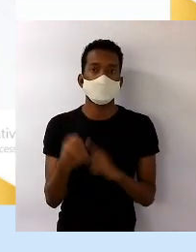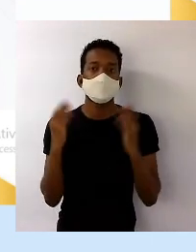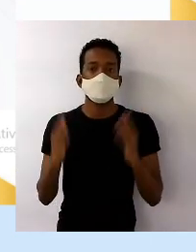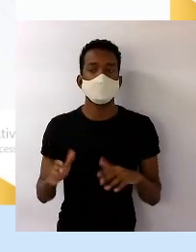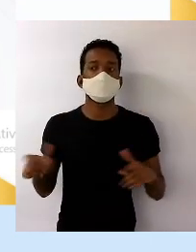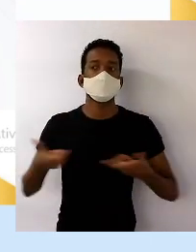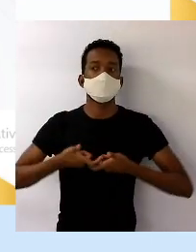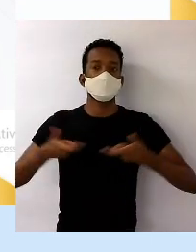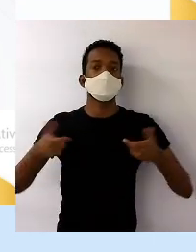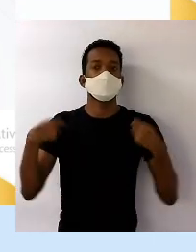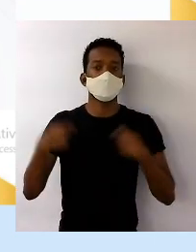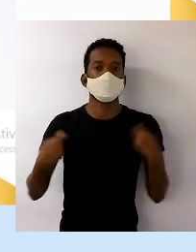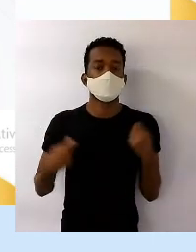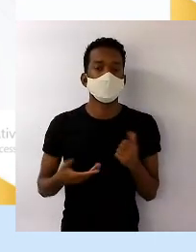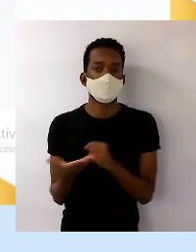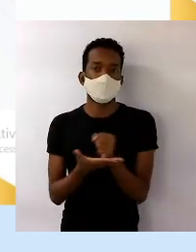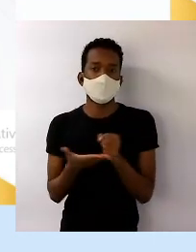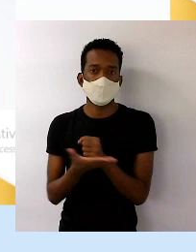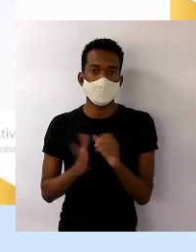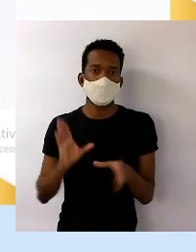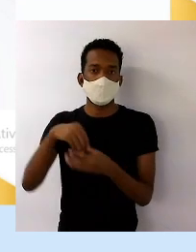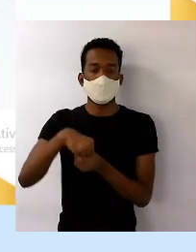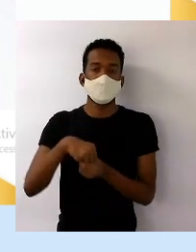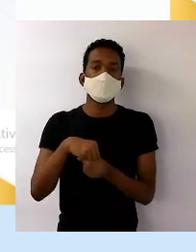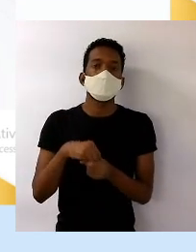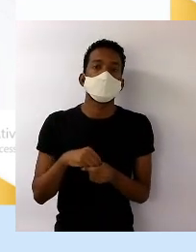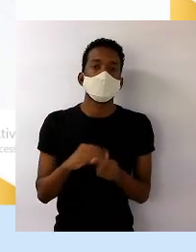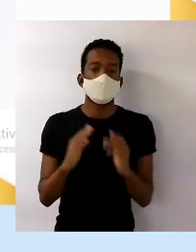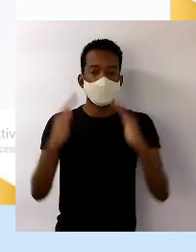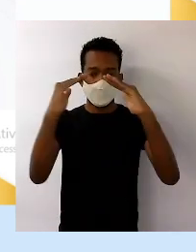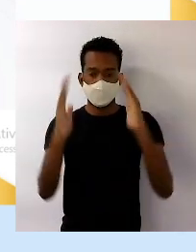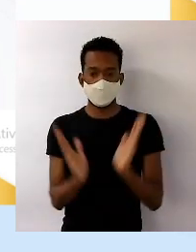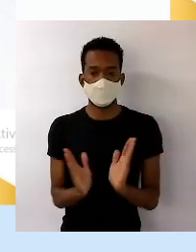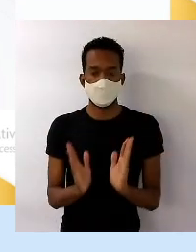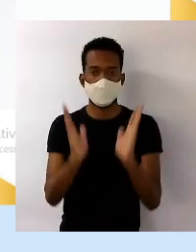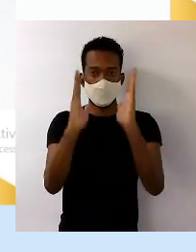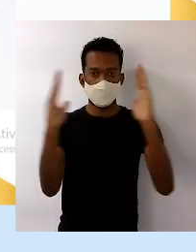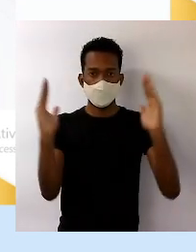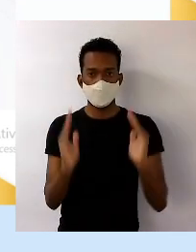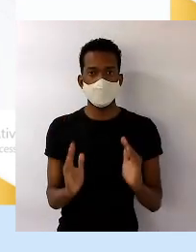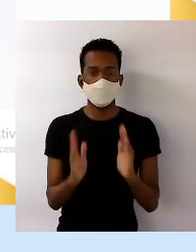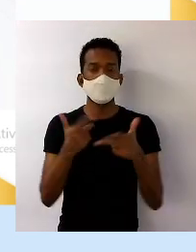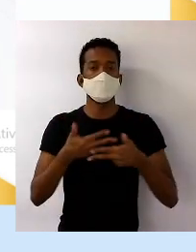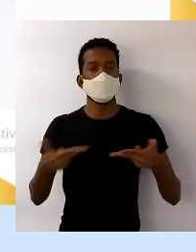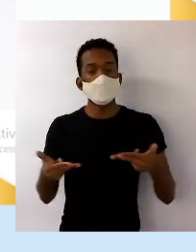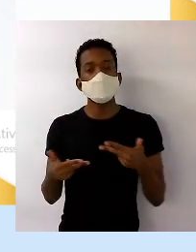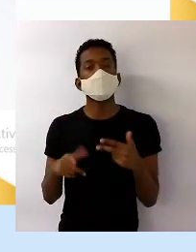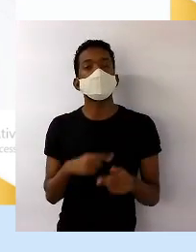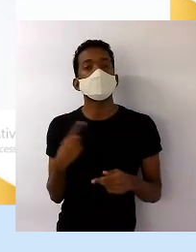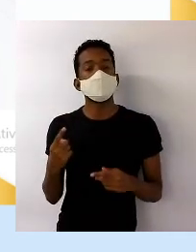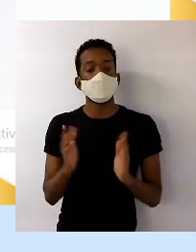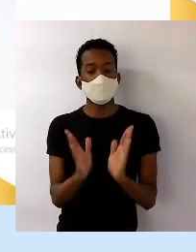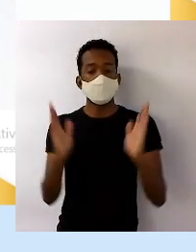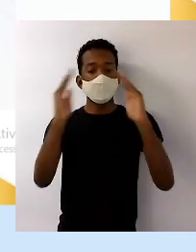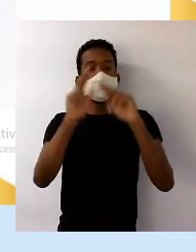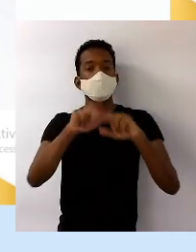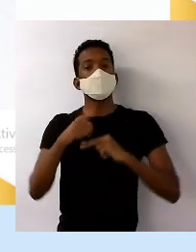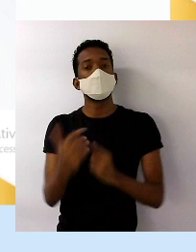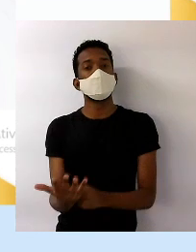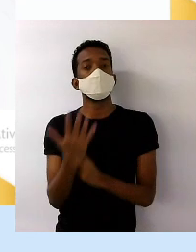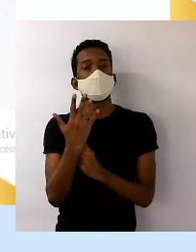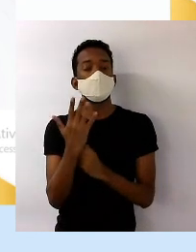tem que ser baseada na pirâmide etária. E é isso que a pirâmide etária